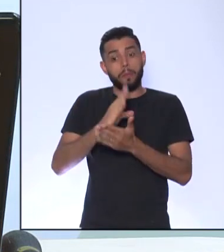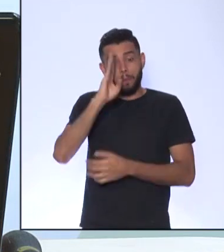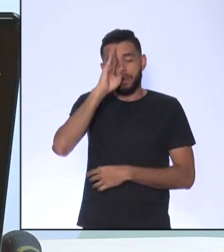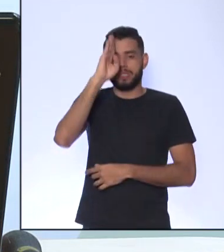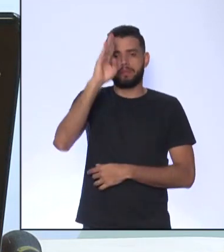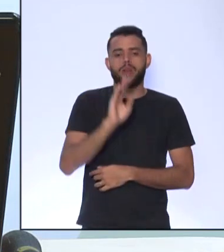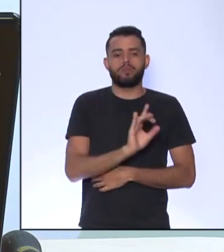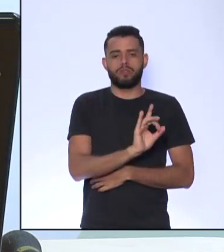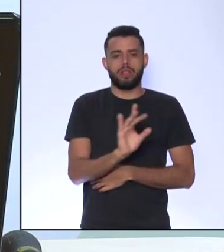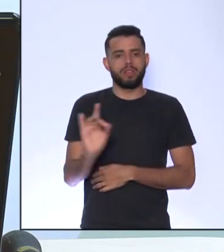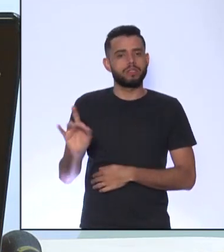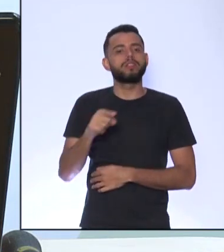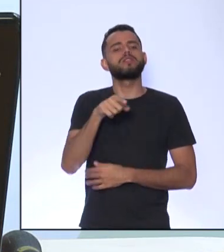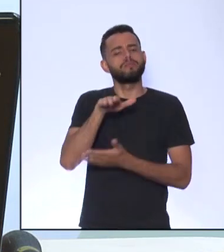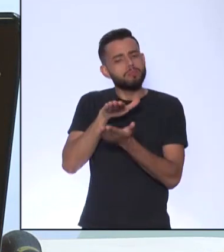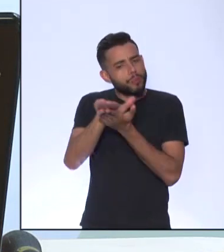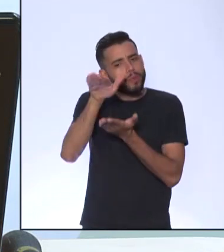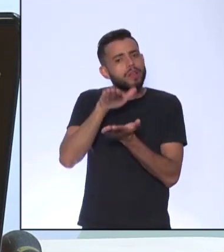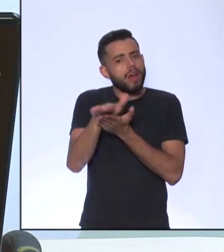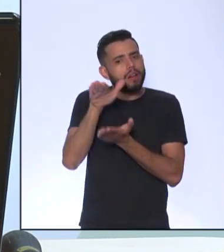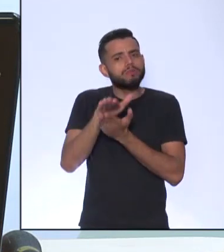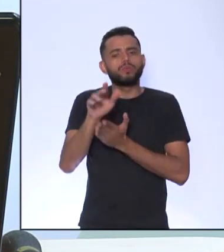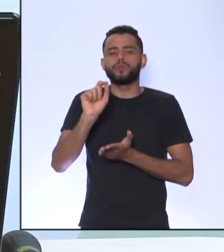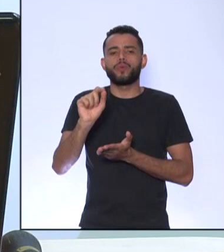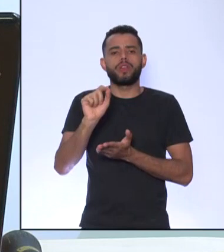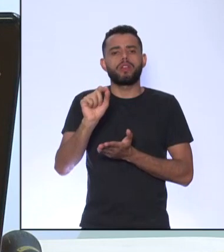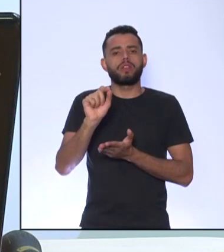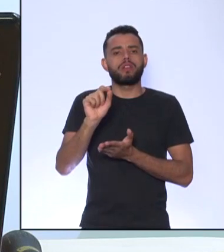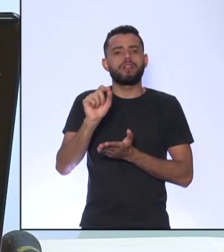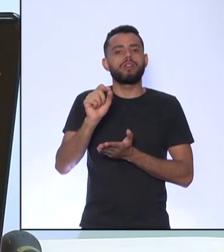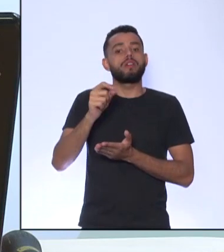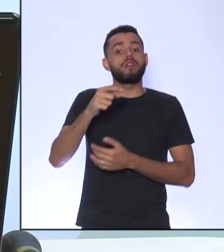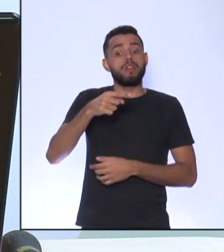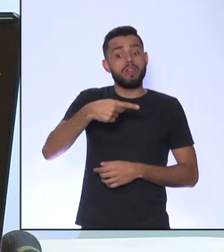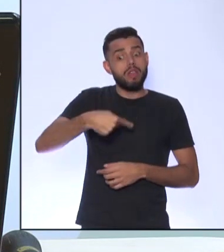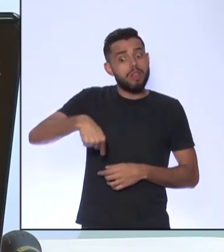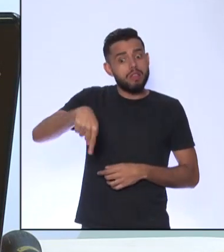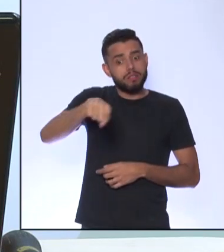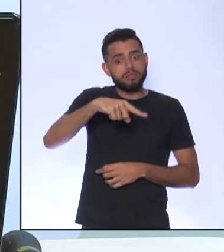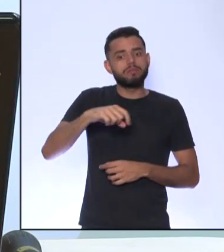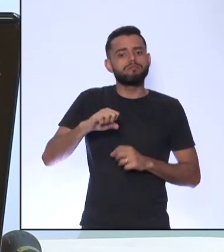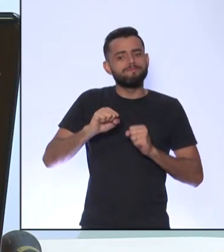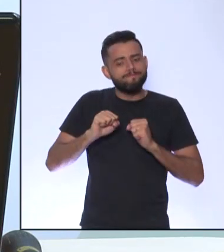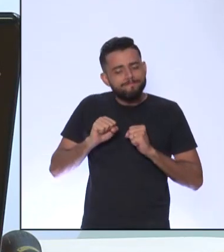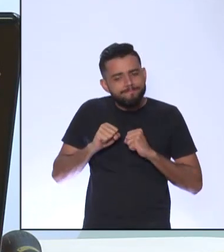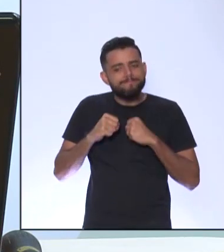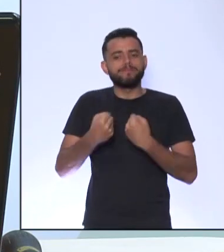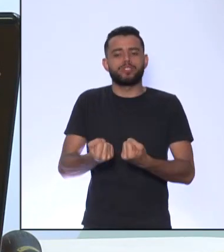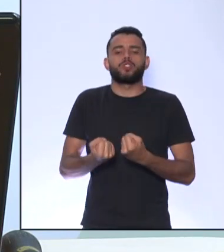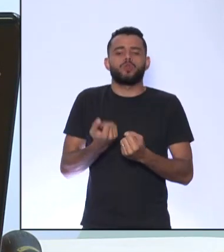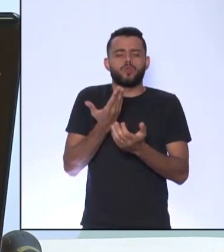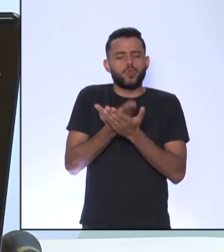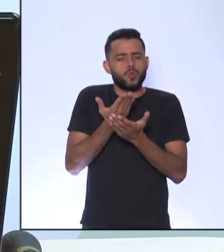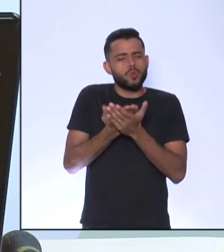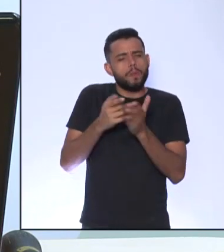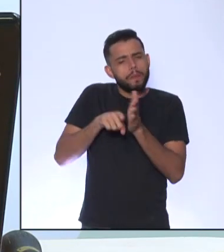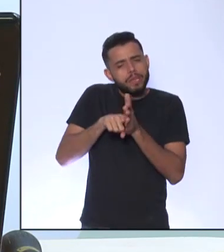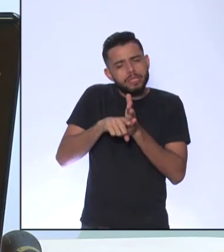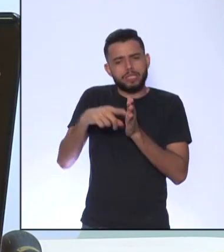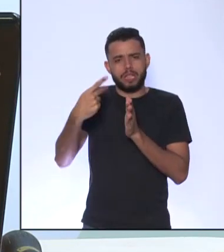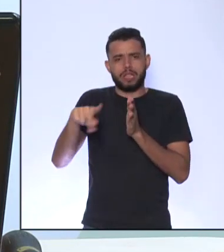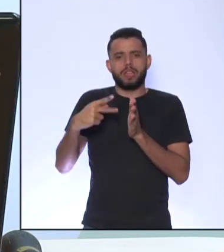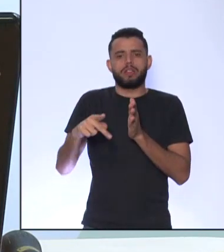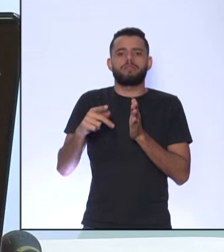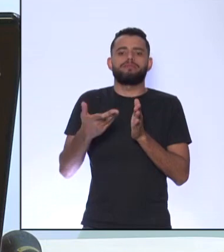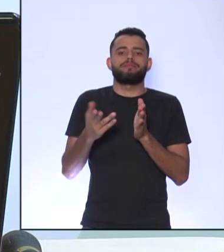Eles publicaram E eles defendiam As teses deles Através dessas obras O Montesquieu